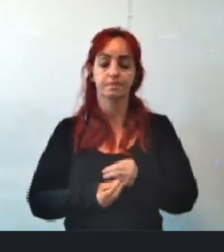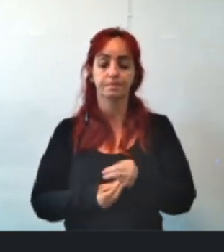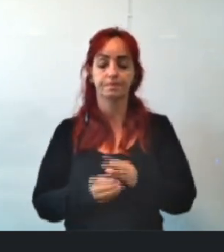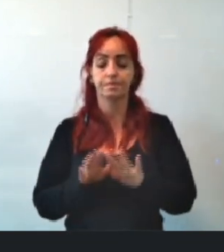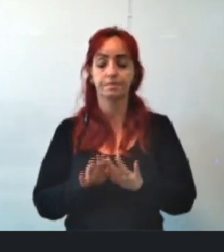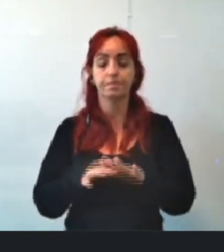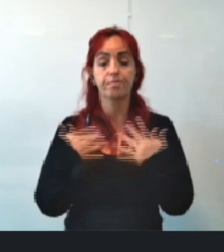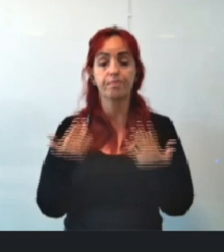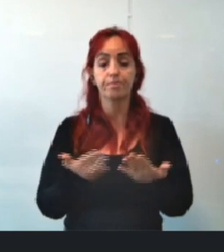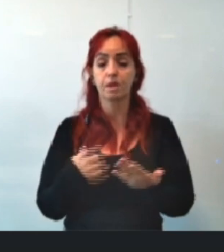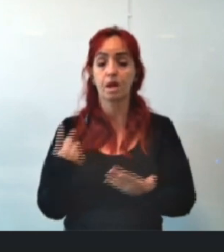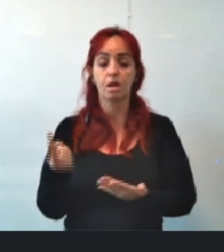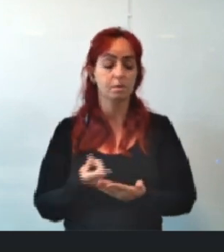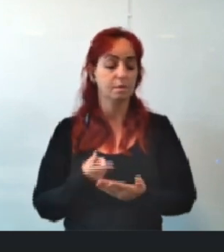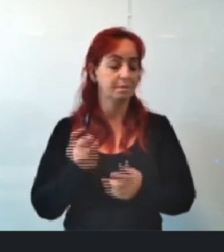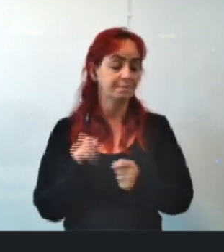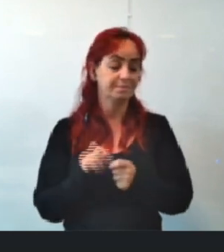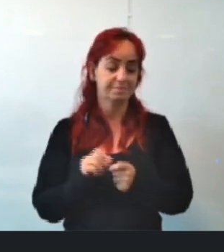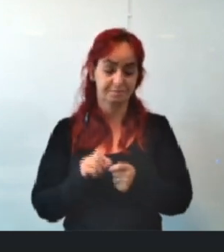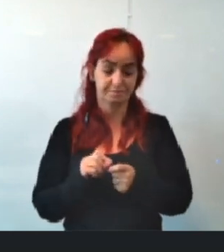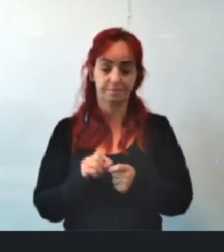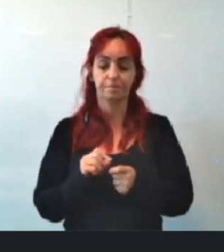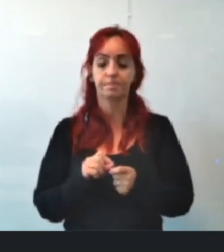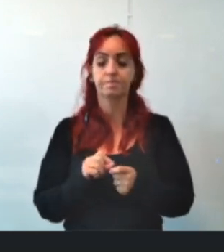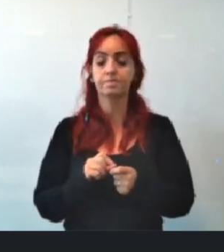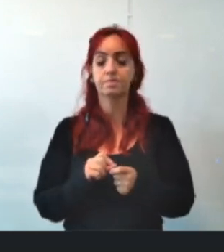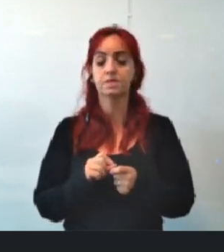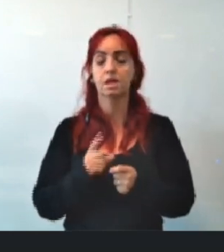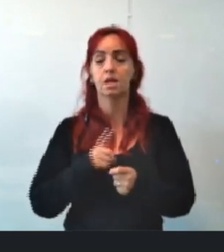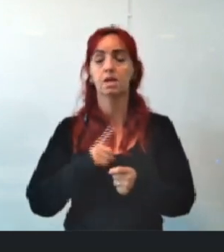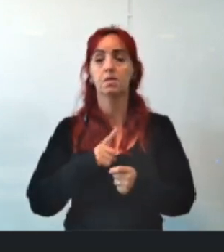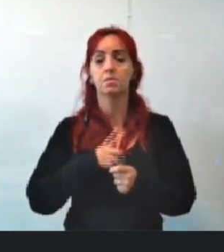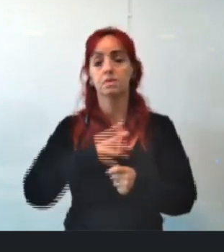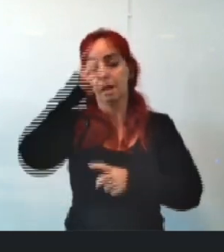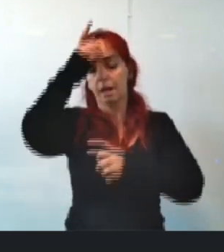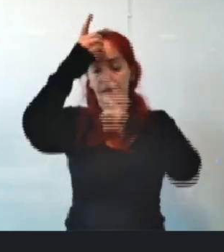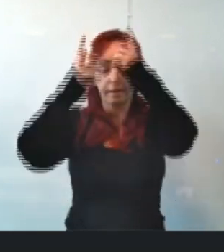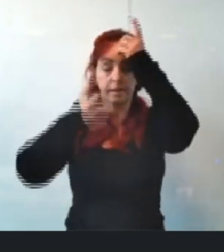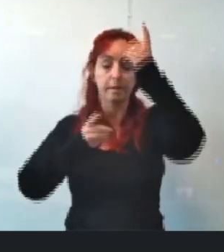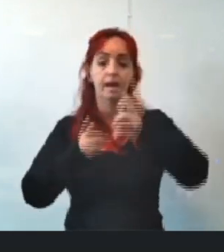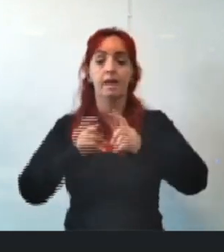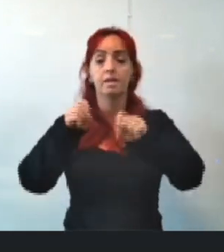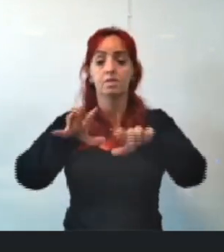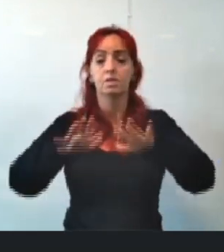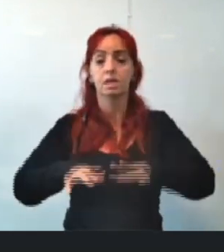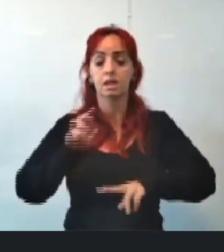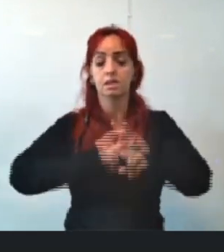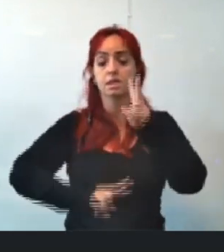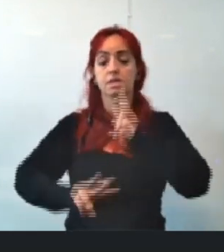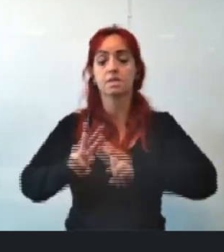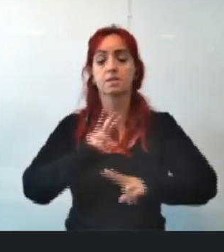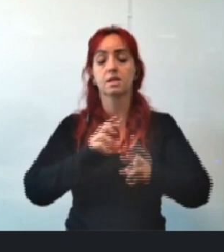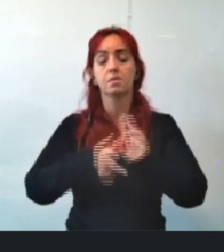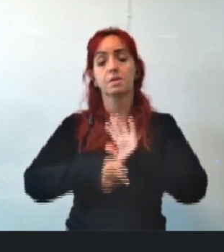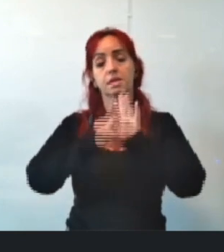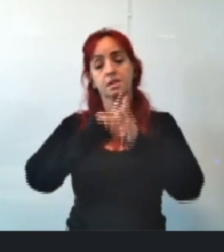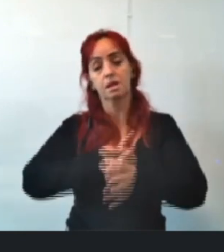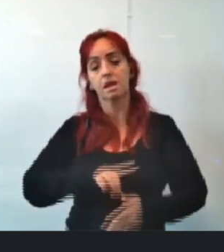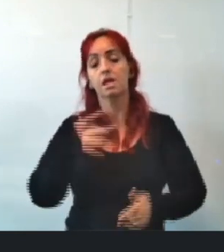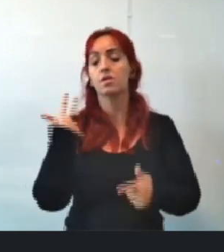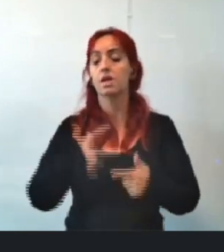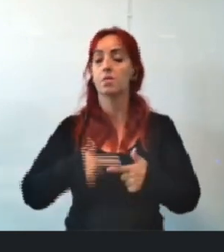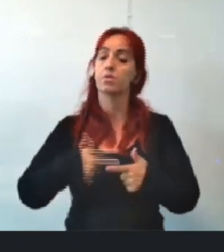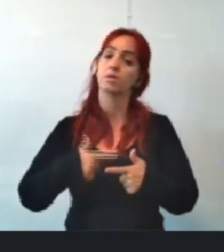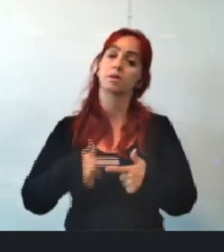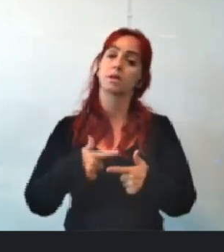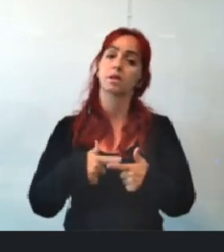quando nós fizemos a ideia de fazer essa audiência pública, sempre antecedendo as indicações das emendas, é porque essas